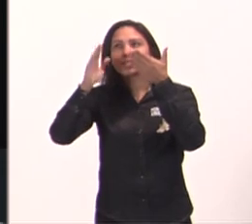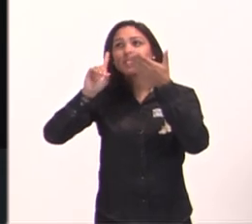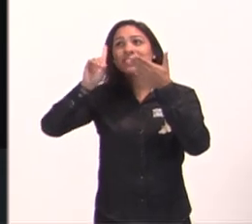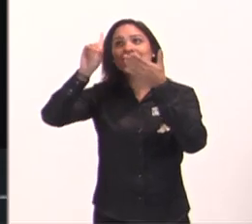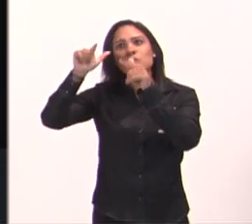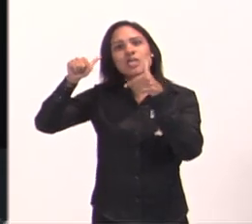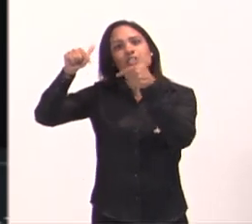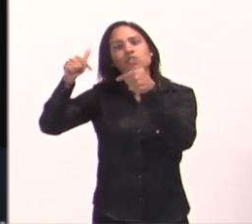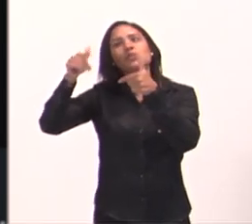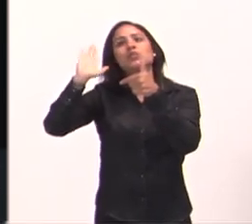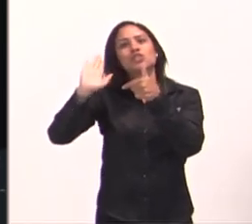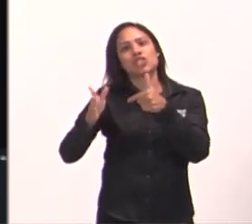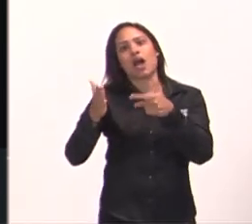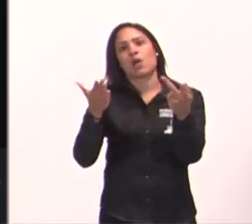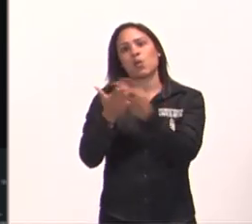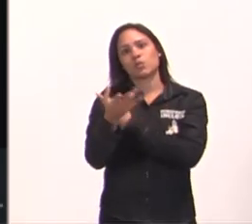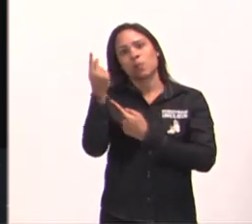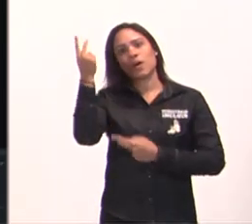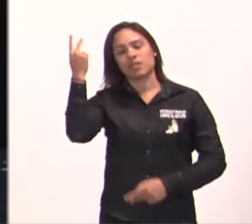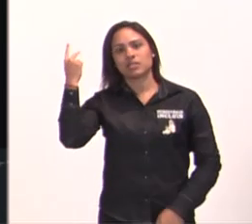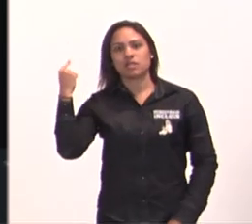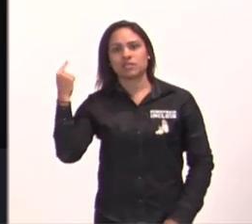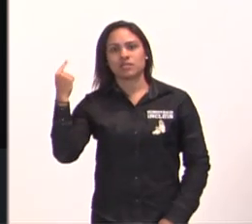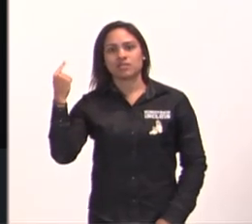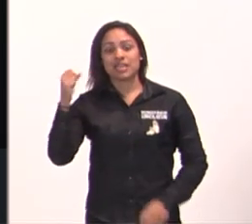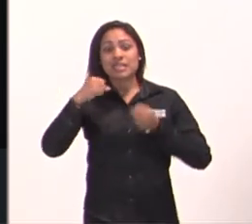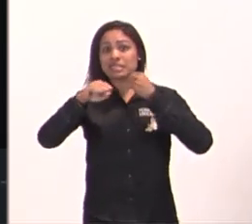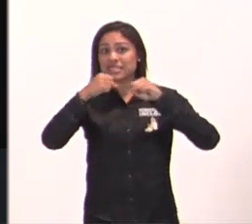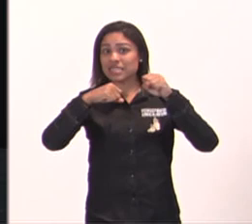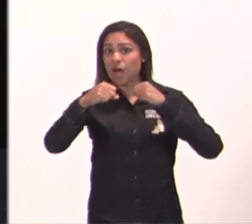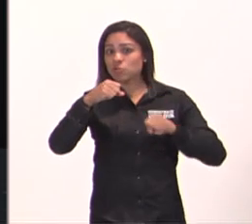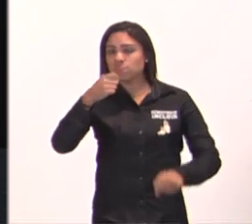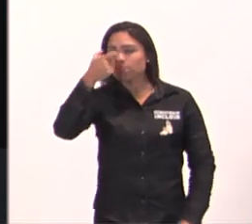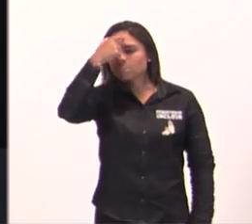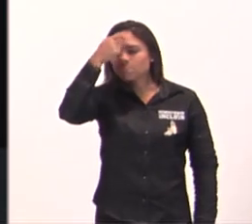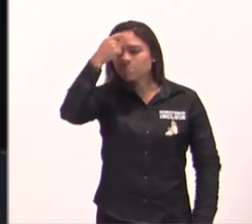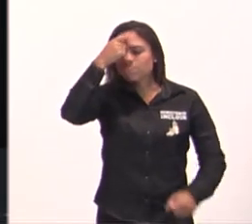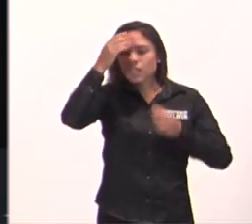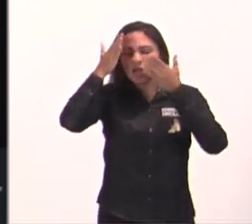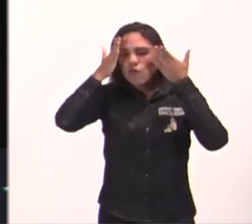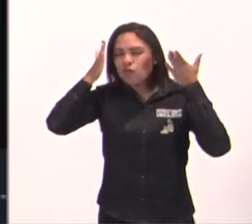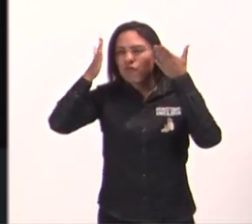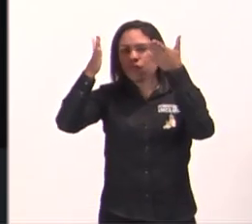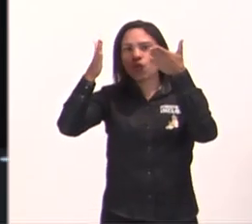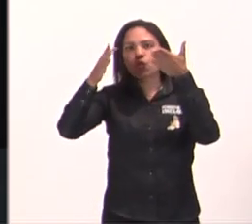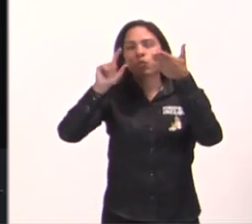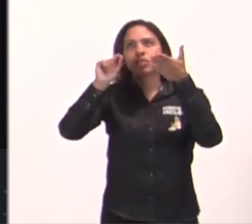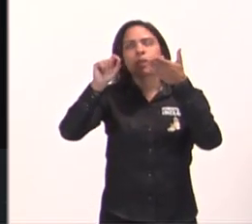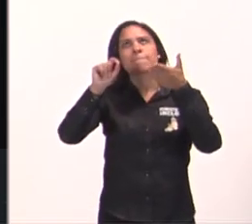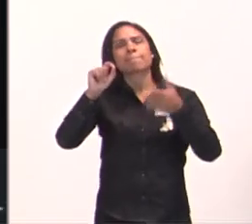ele olha para as obras, já feitas por Deus, e ele fala assim, Deus já me fez, vencer muita coisa,